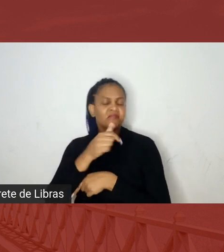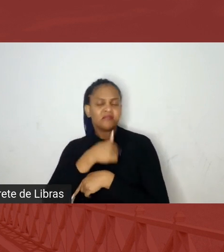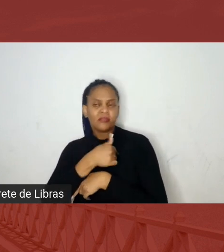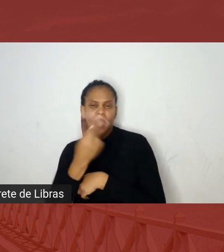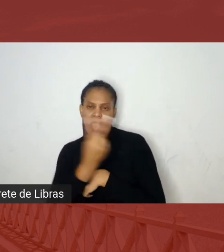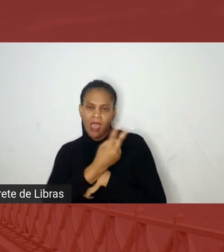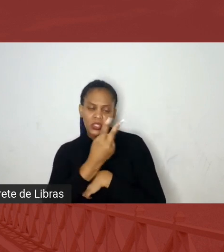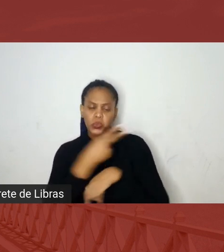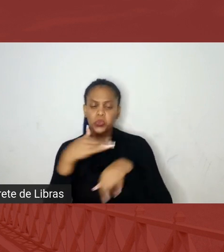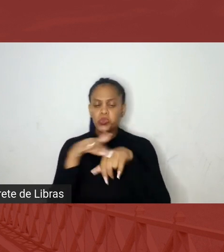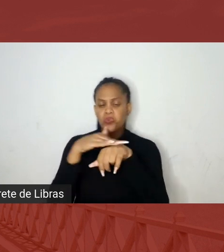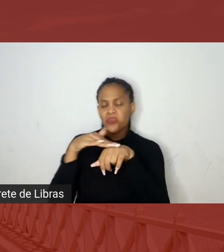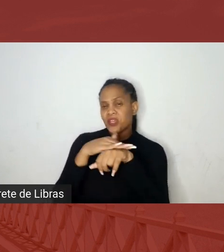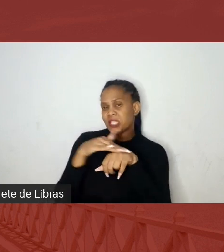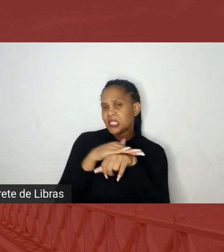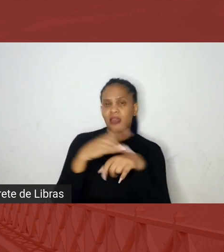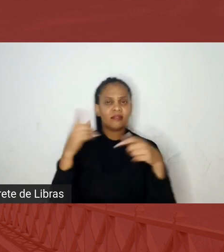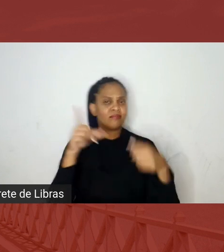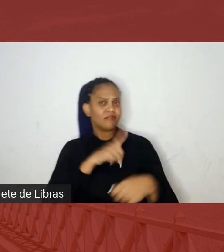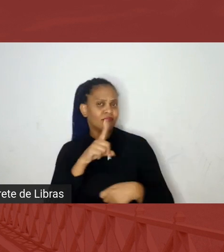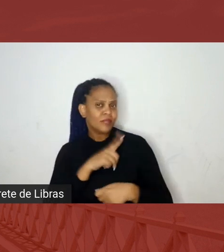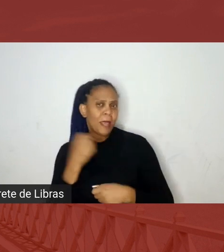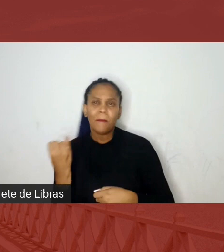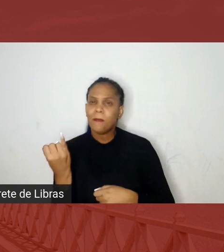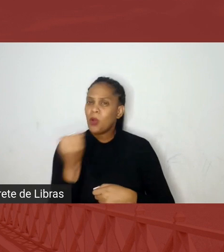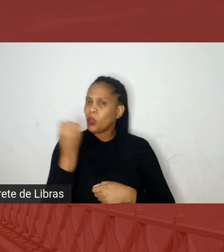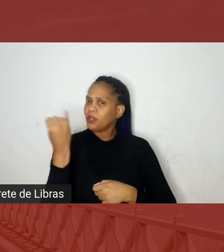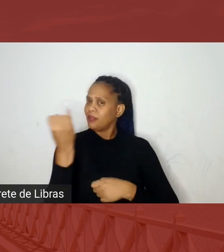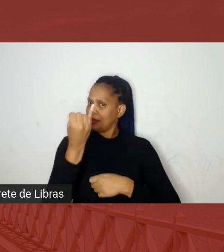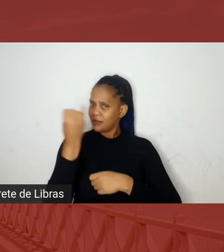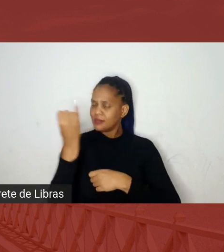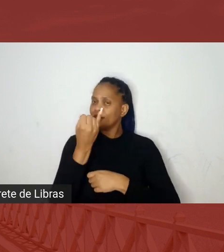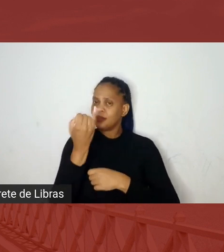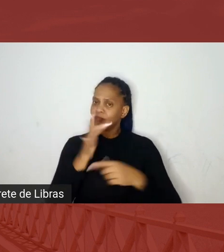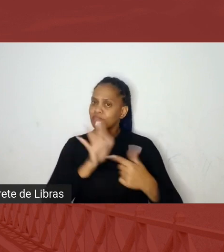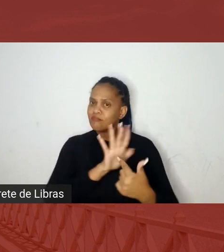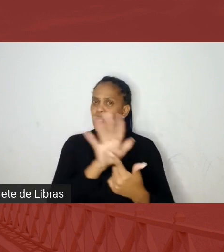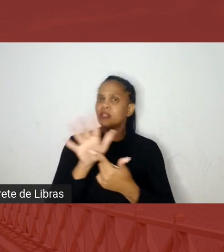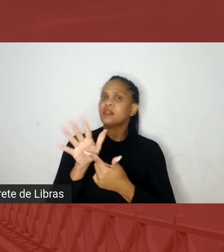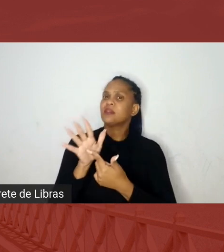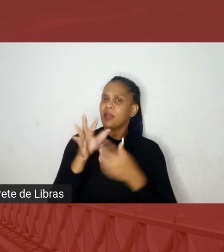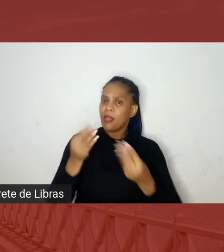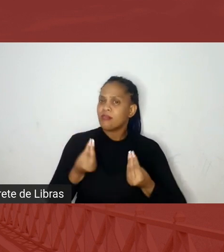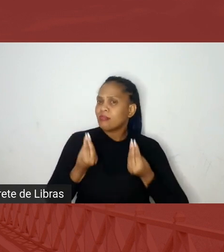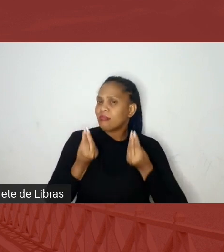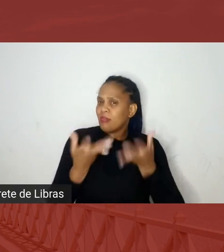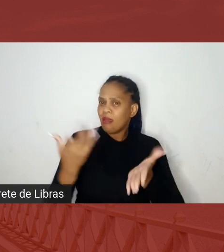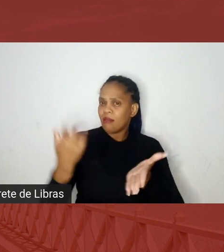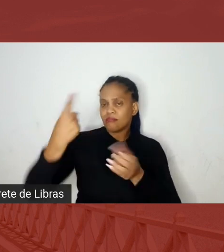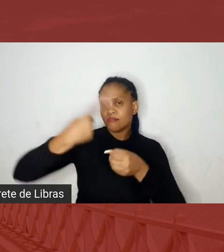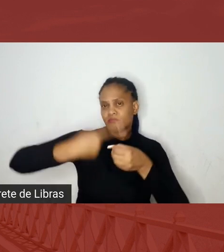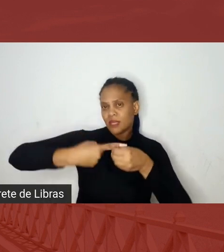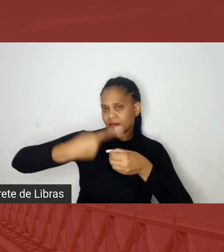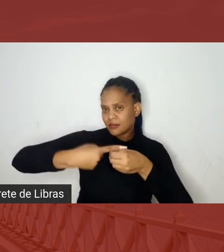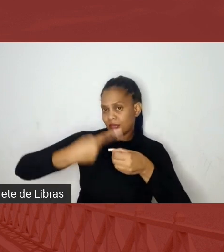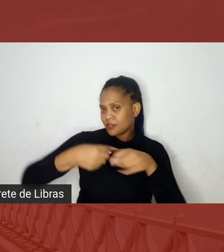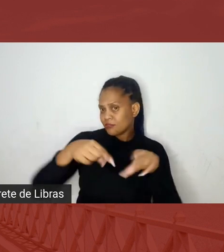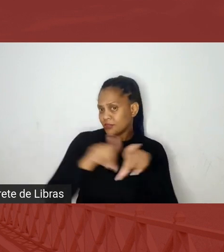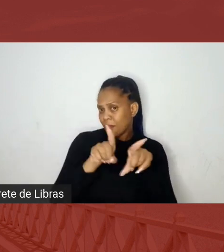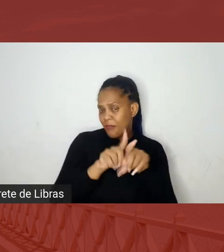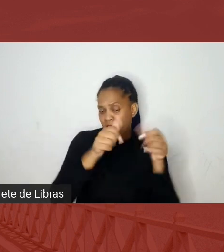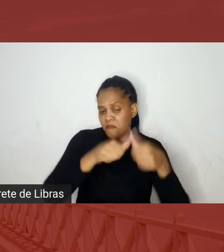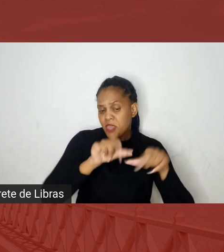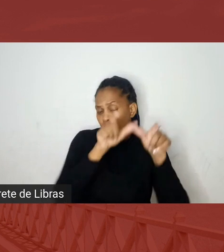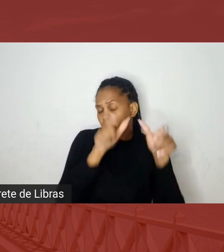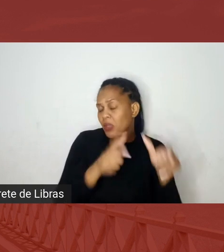tinha uma necessidade de certificar esse município, porque ela também ficaria na pasta, não saberia até quando,